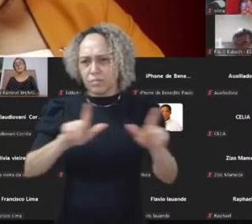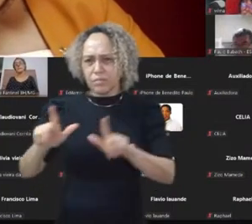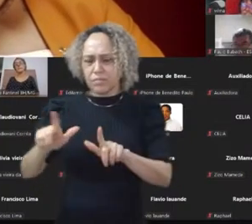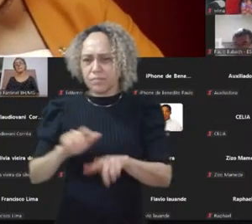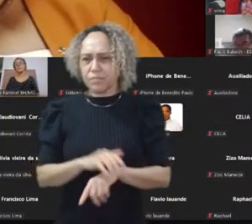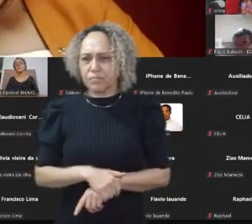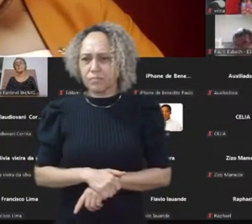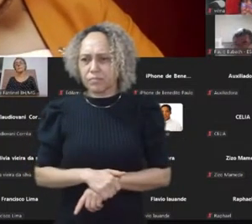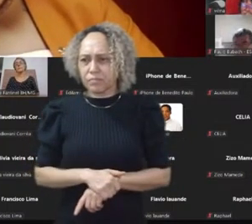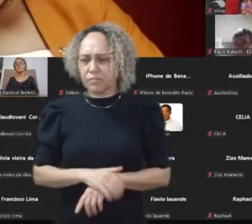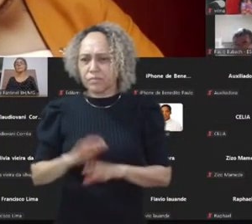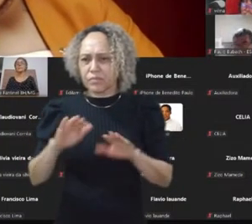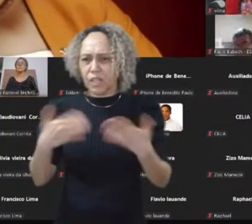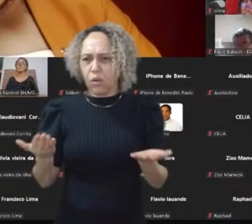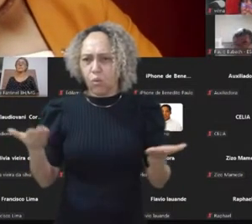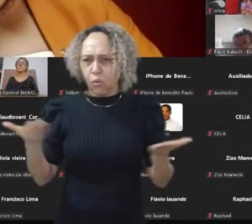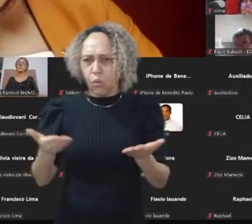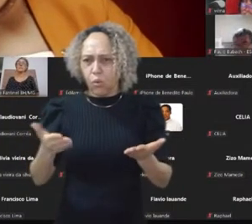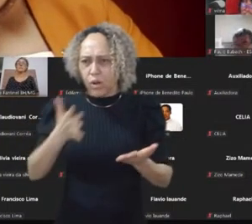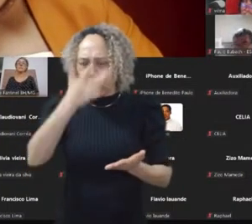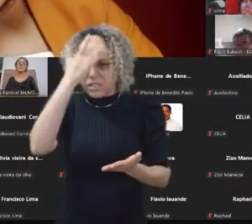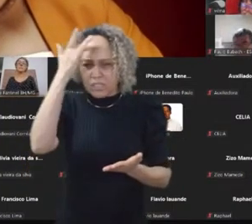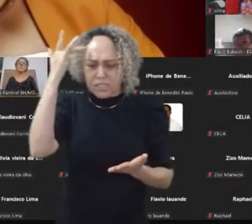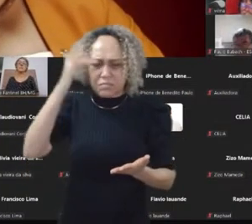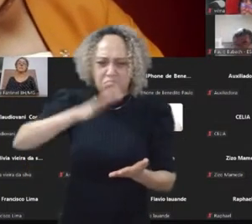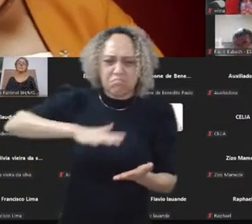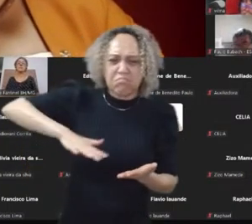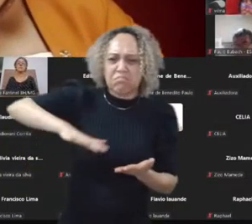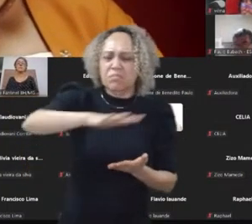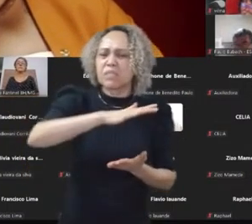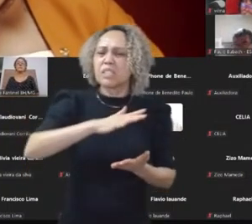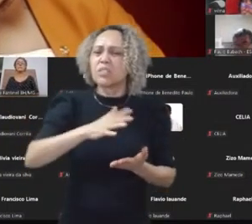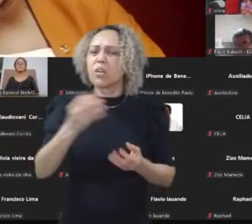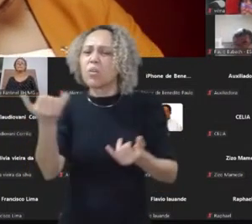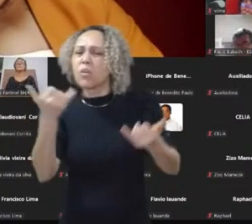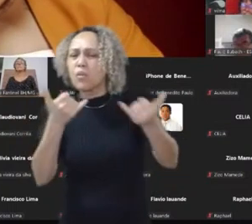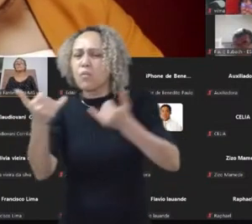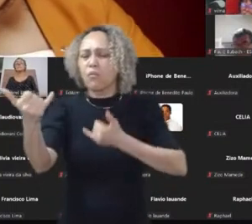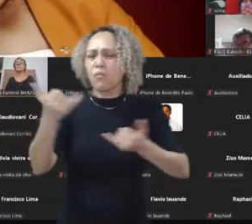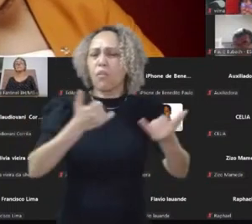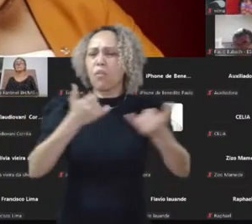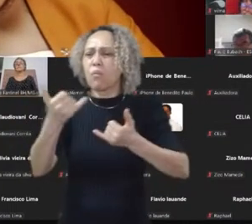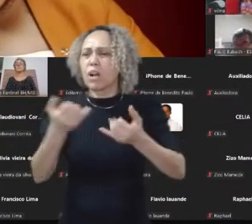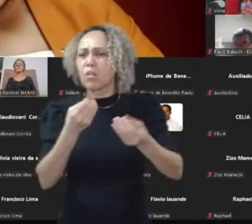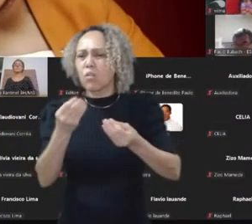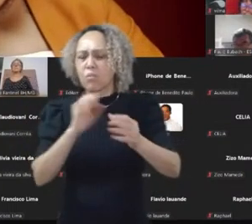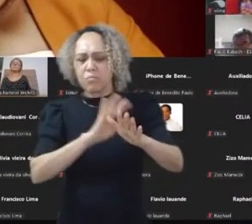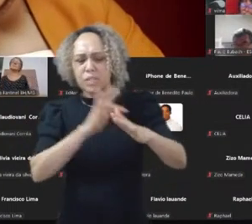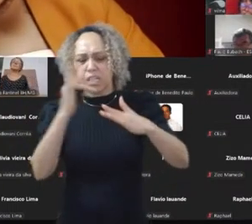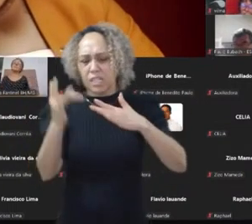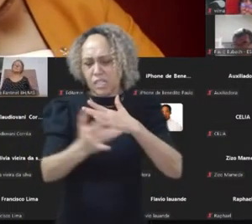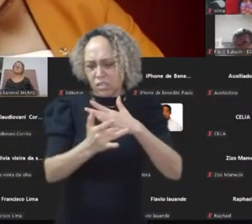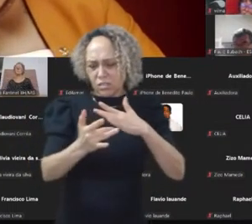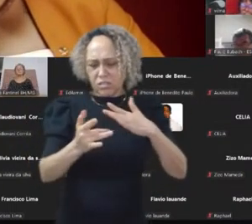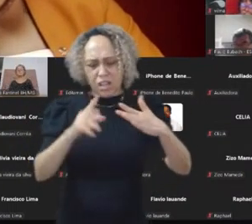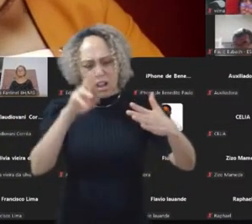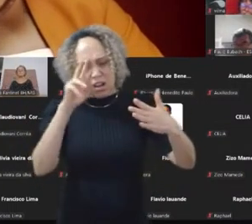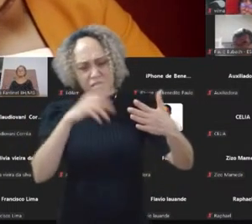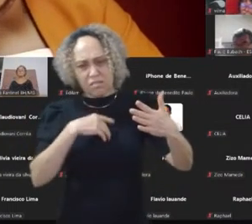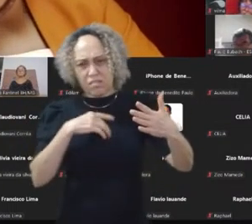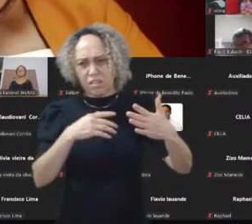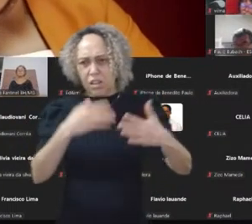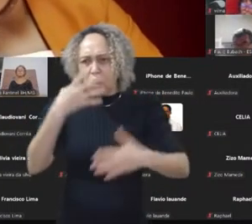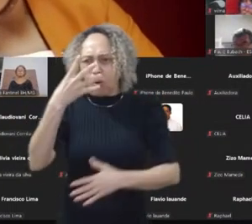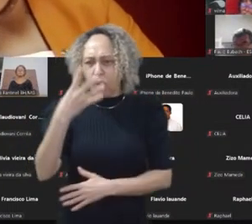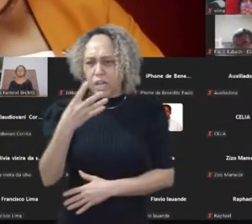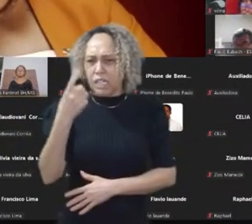Então, hoje, as pessoas passaram a se informar pelas redes sociais. Perceba, 41%